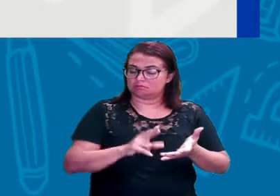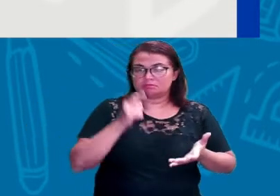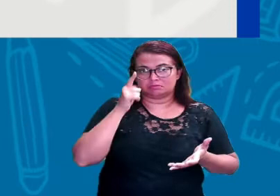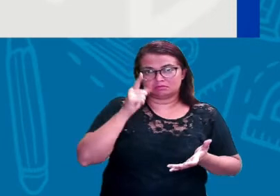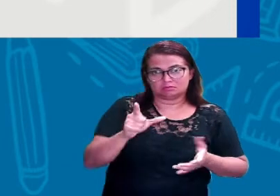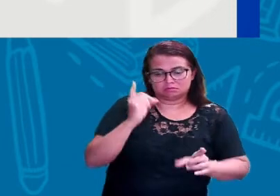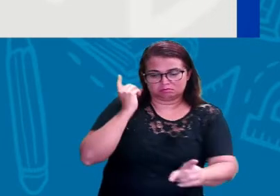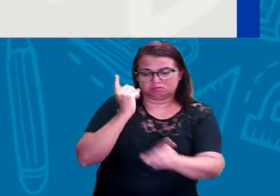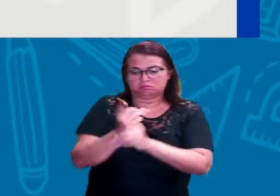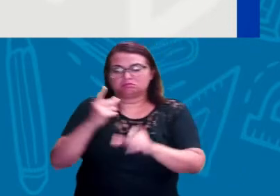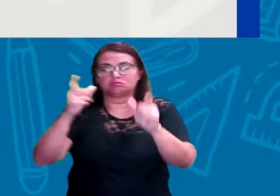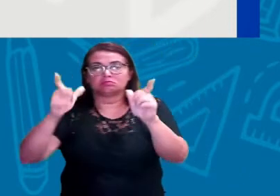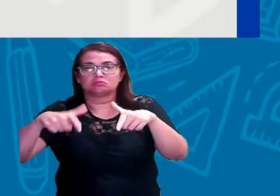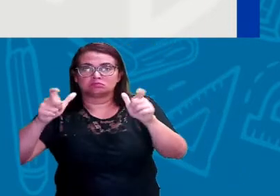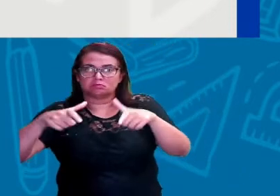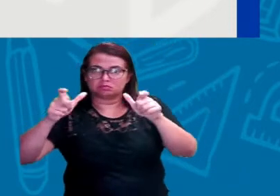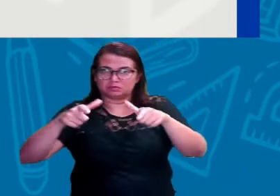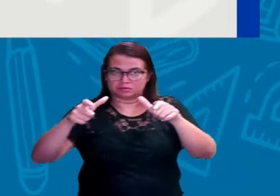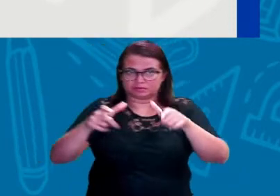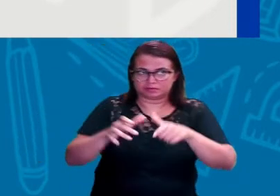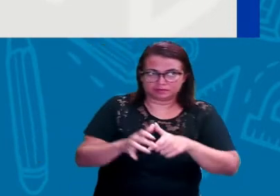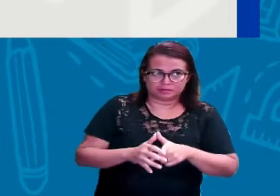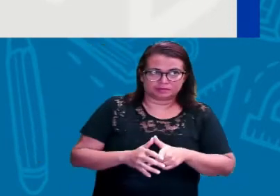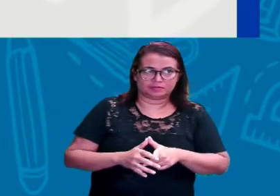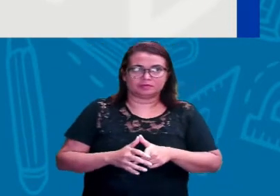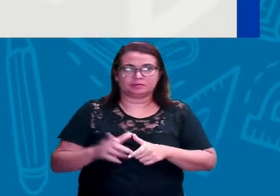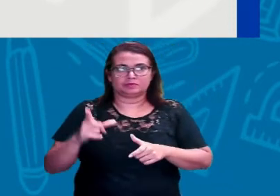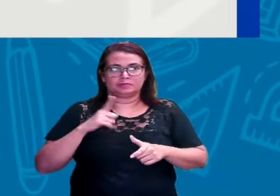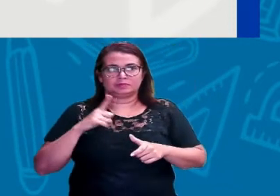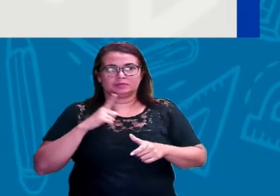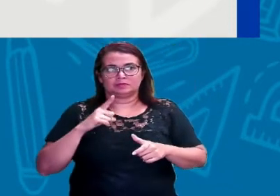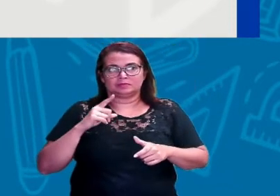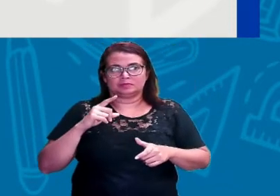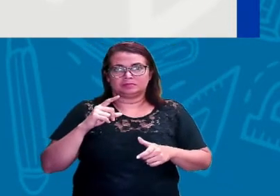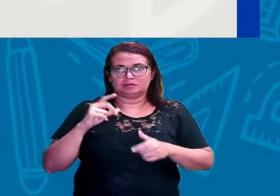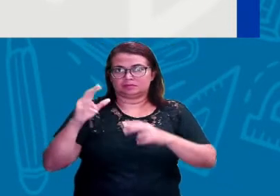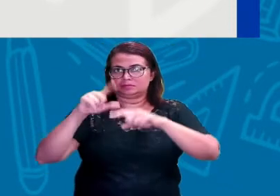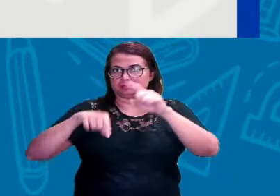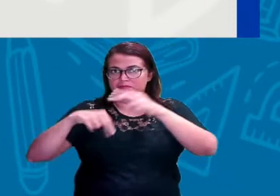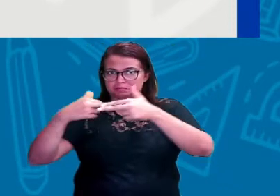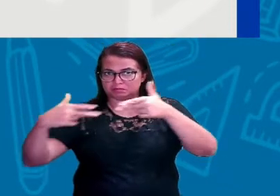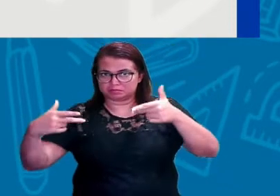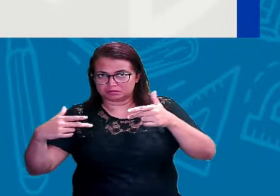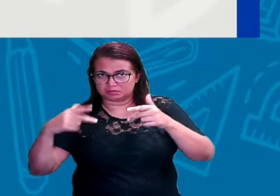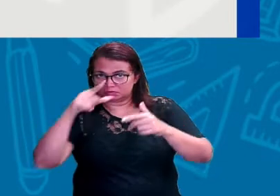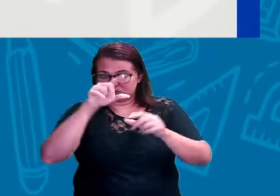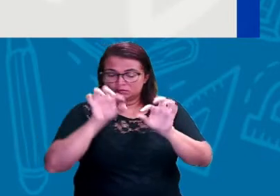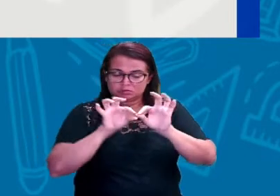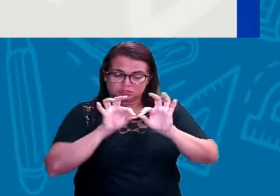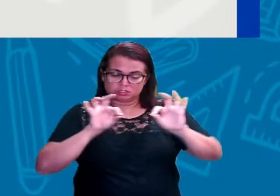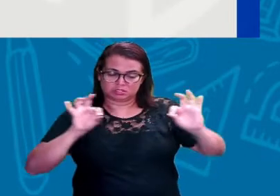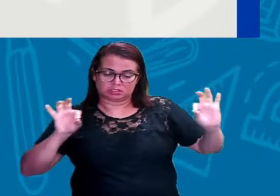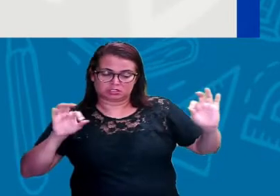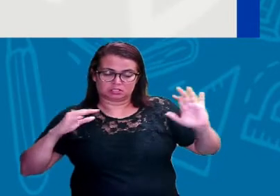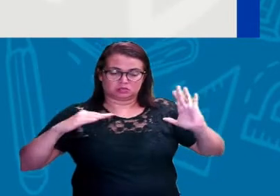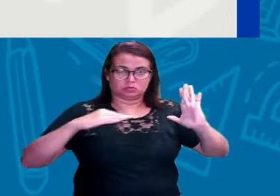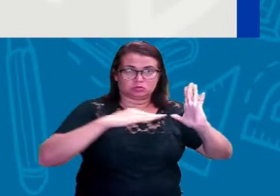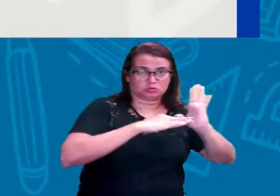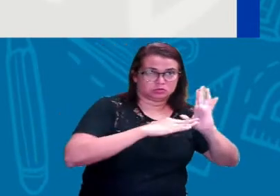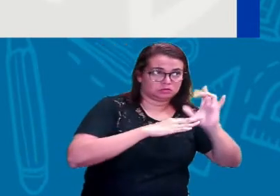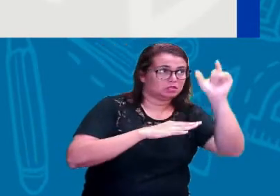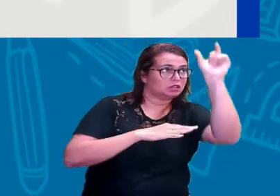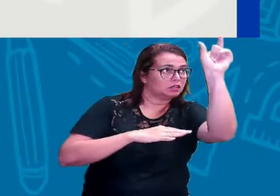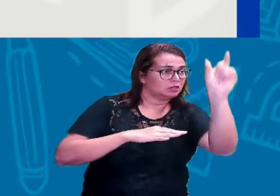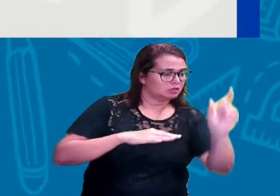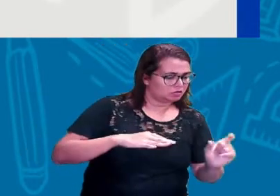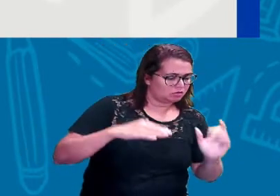Ok? Localize a figura que está na última linha e coluna. Opa, o que eu vou tomar como referência